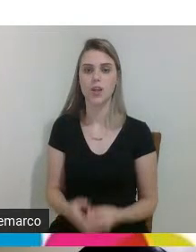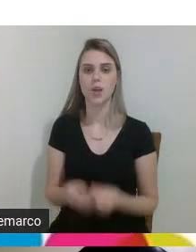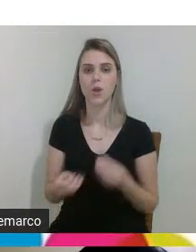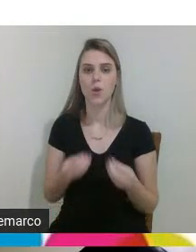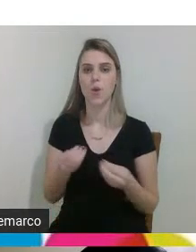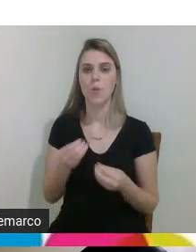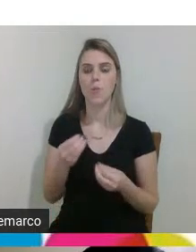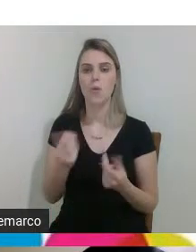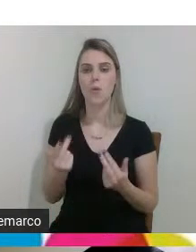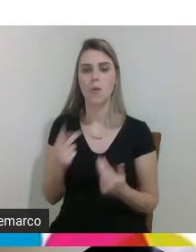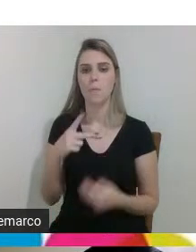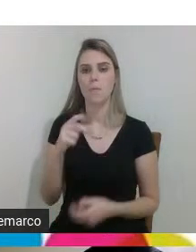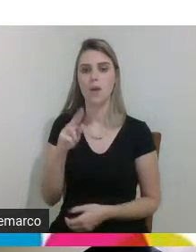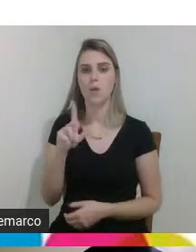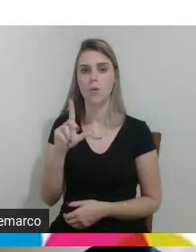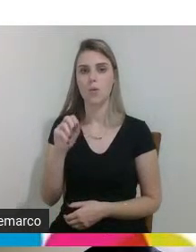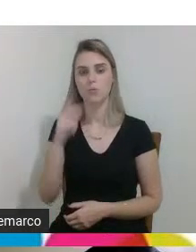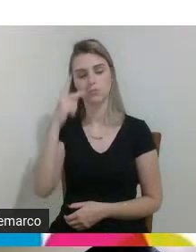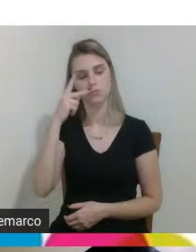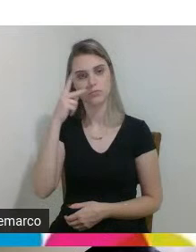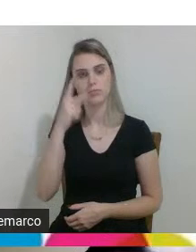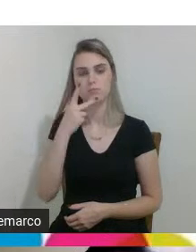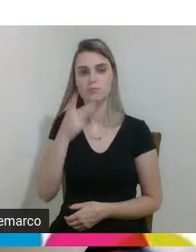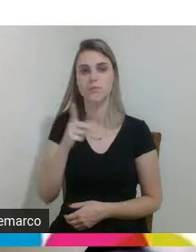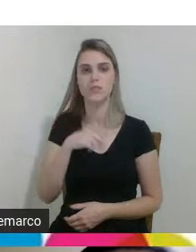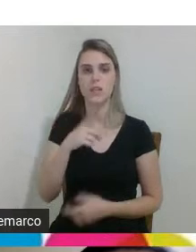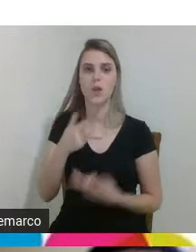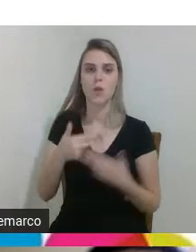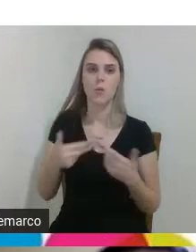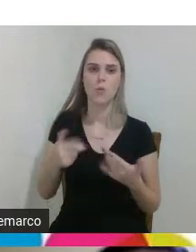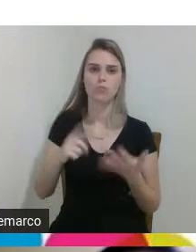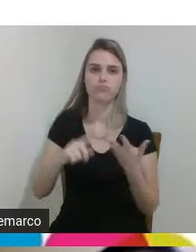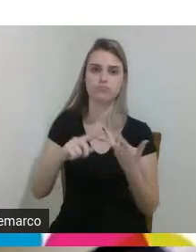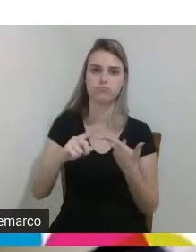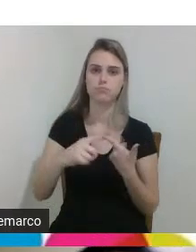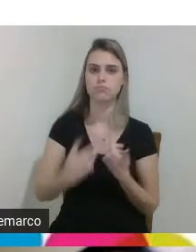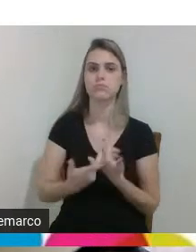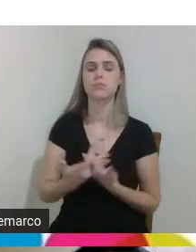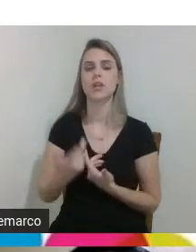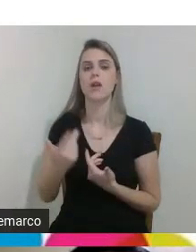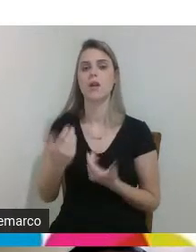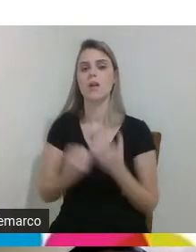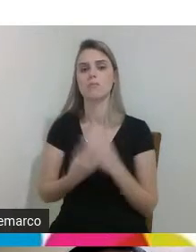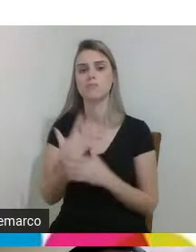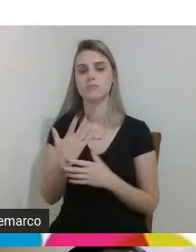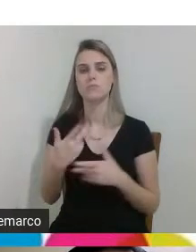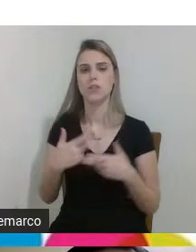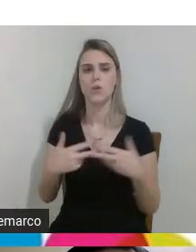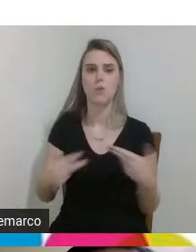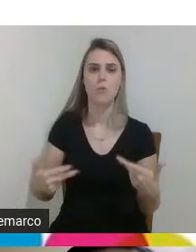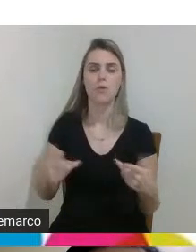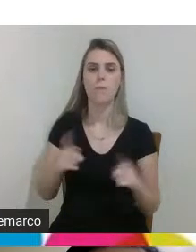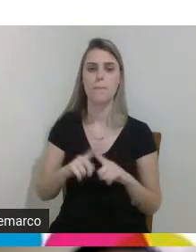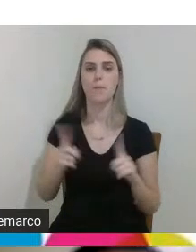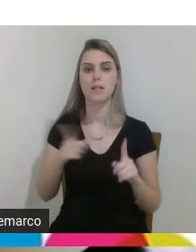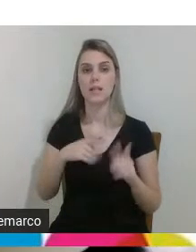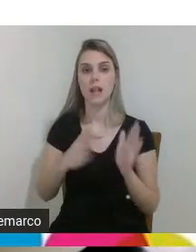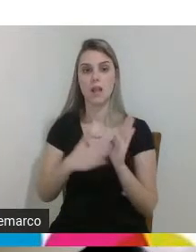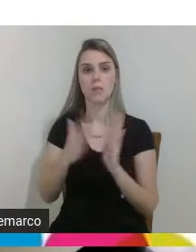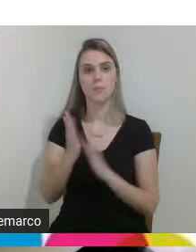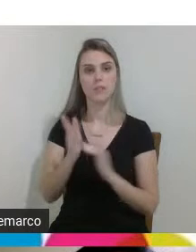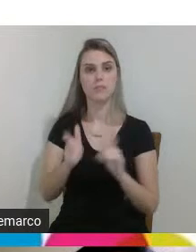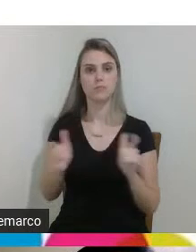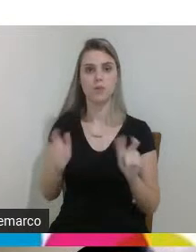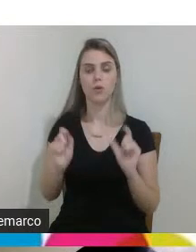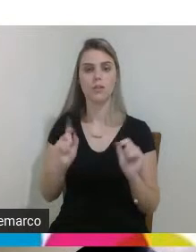existem por exemplo questões de de produtos equipamentos comerciais mas tem uma limitação muito grande que é a